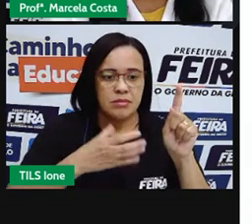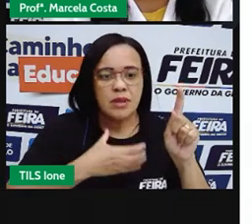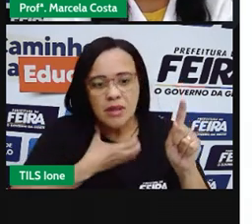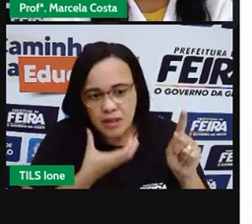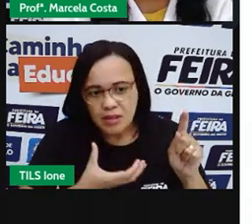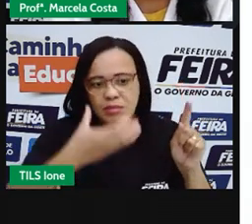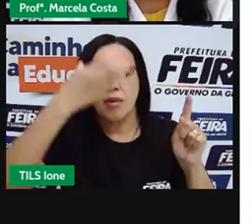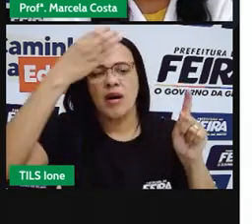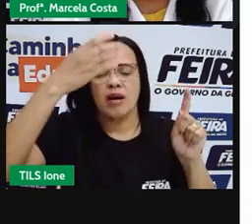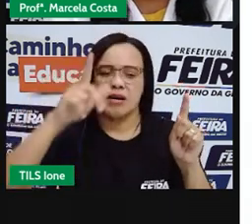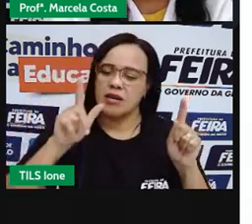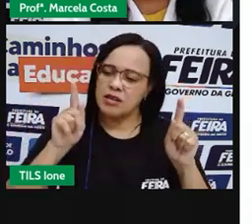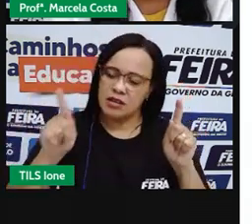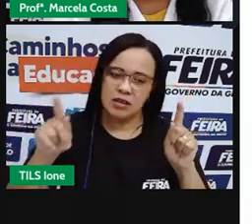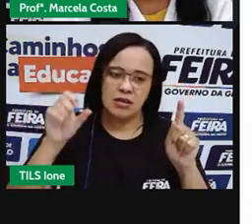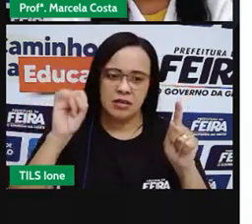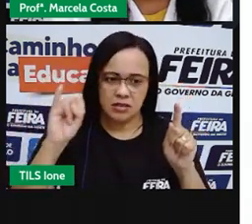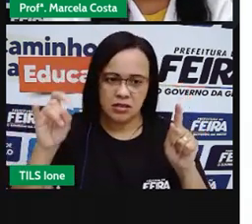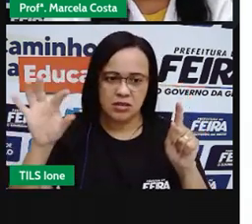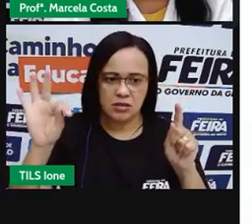escreve girafa.